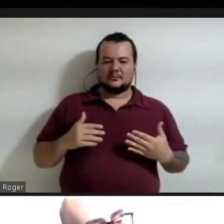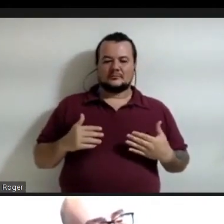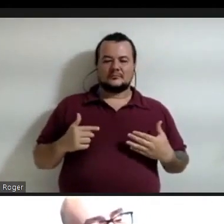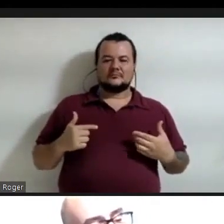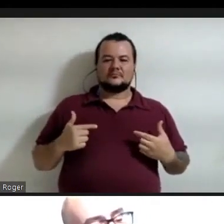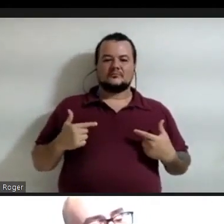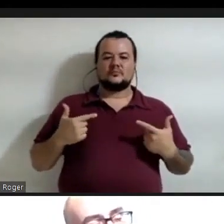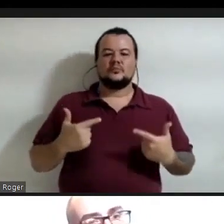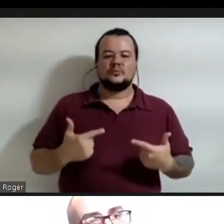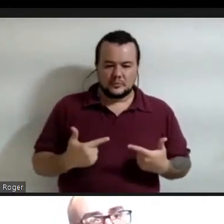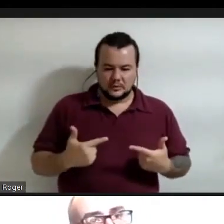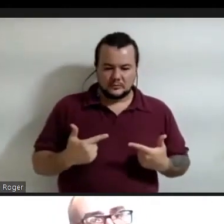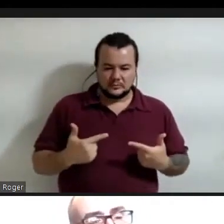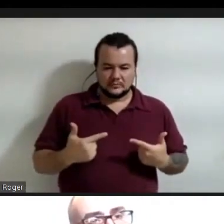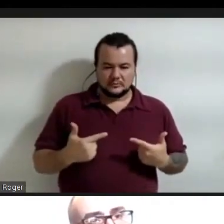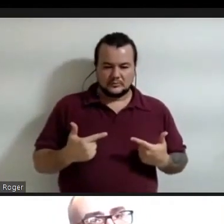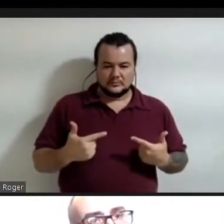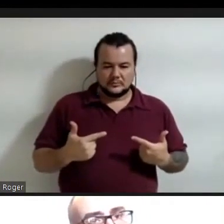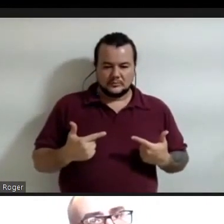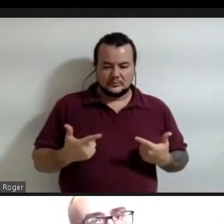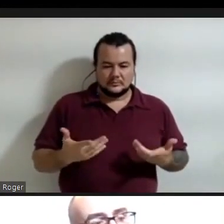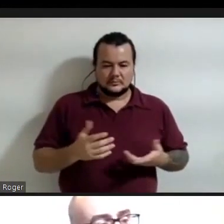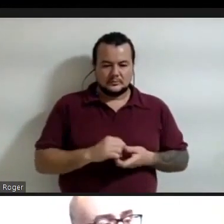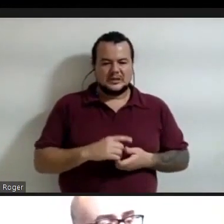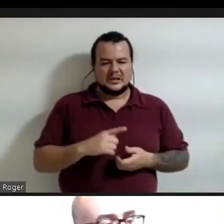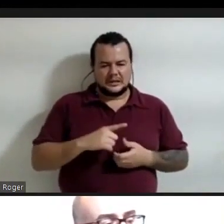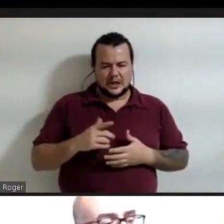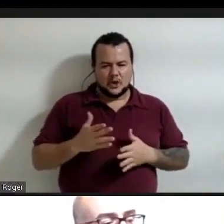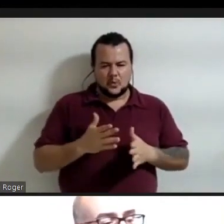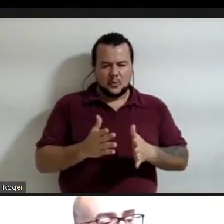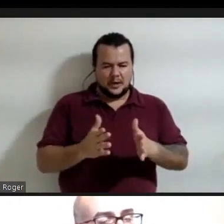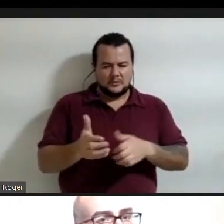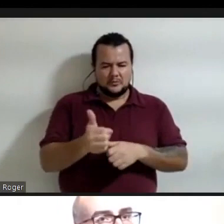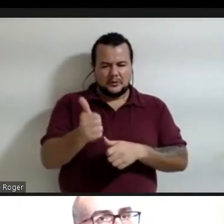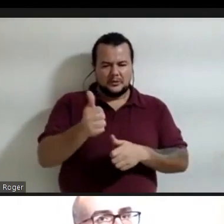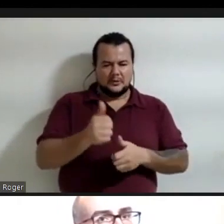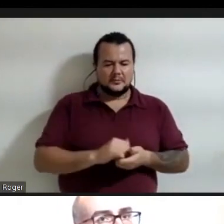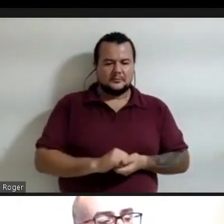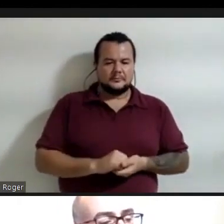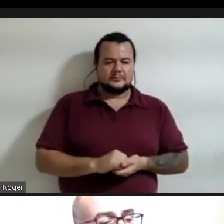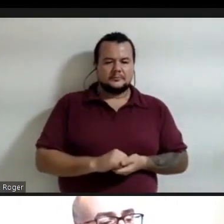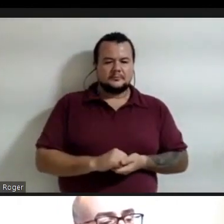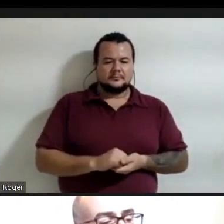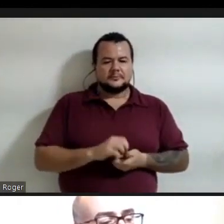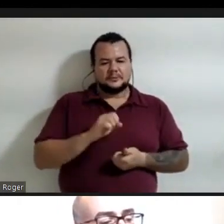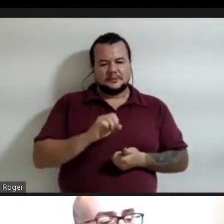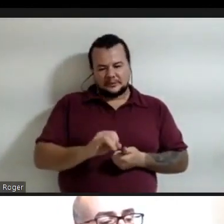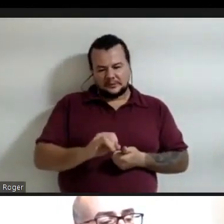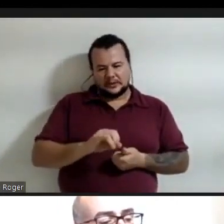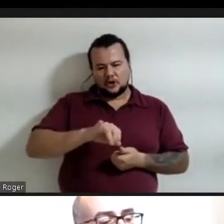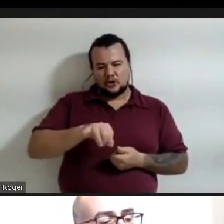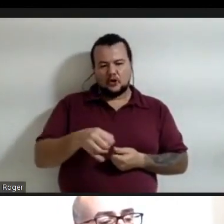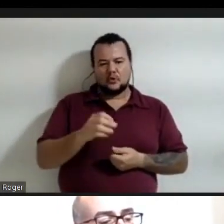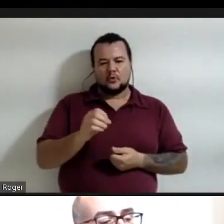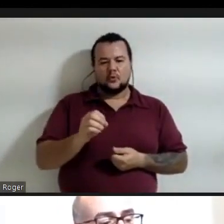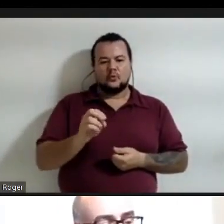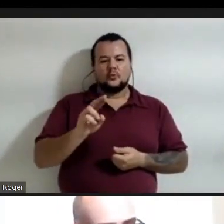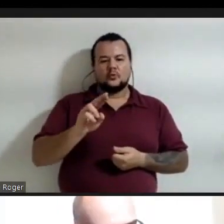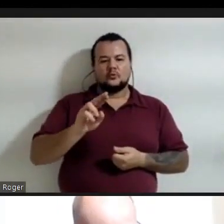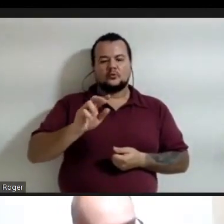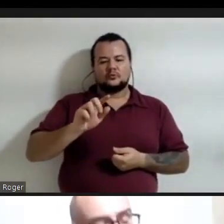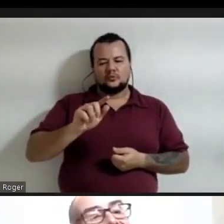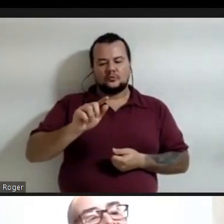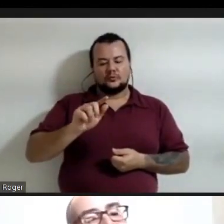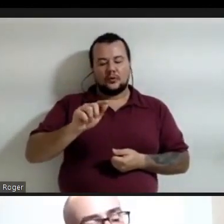vê algum possível caminho para isso. Se o Jorge quiser começar, eu deixo vocês à